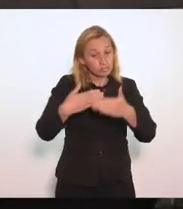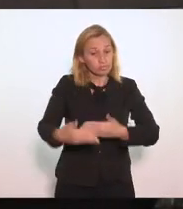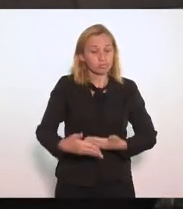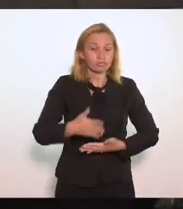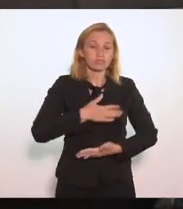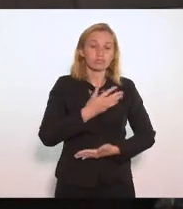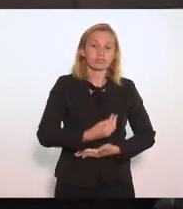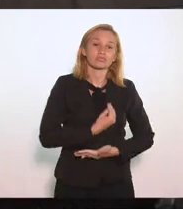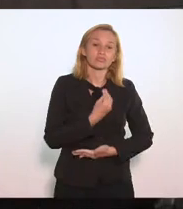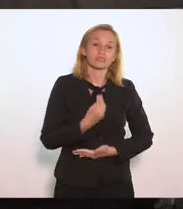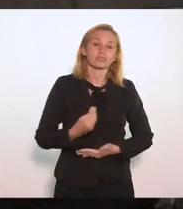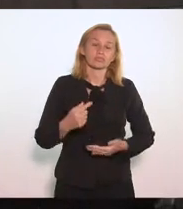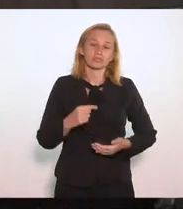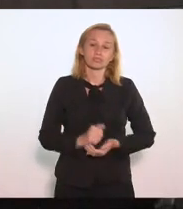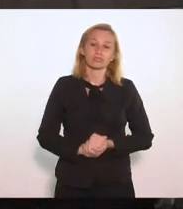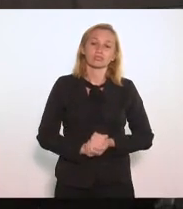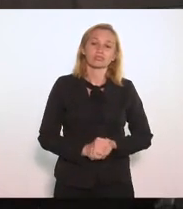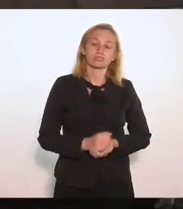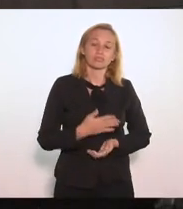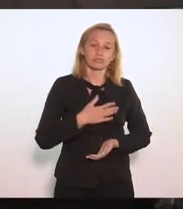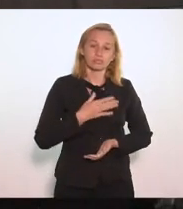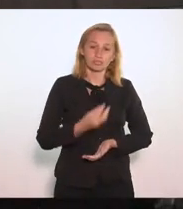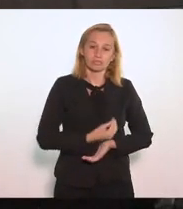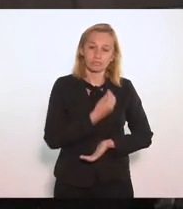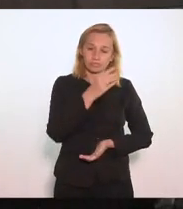Não só no parlamento Mas também Na minha vida acadêmica